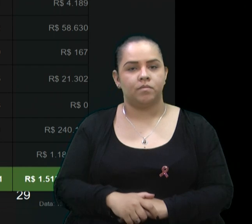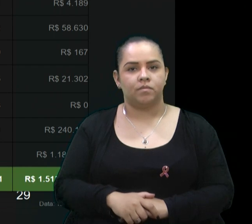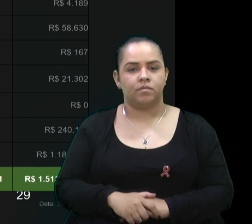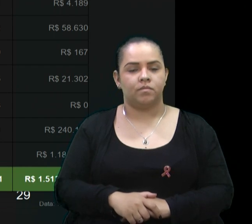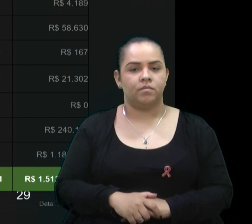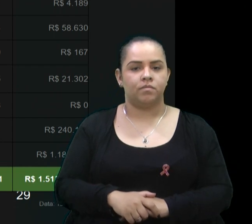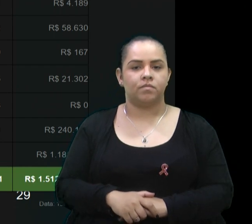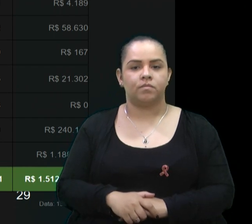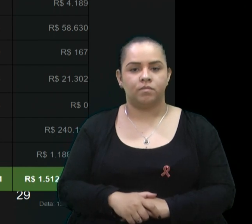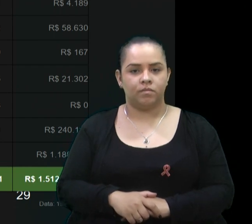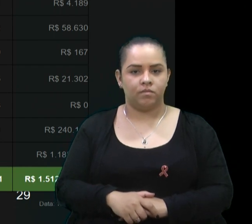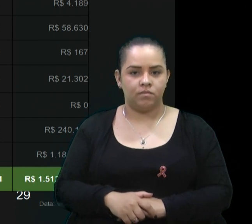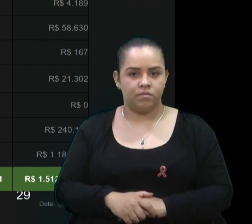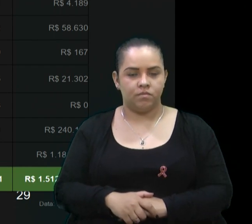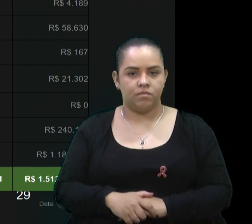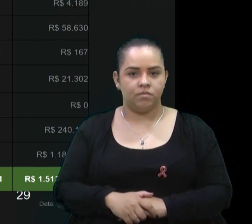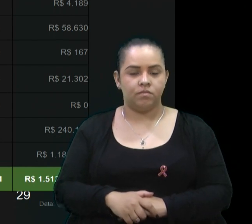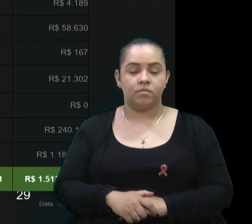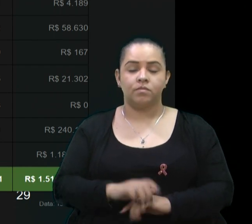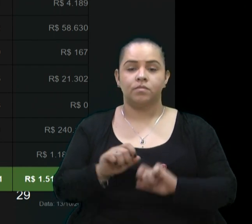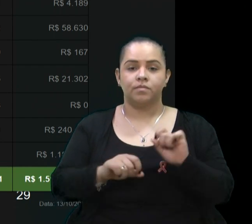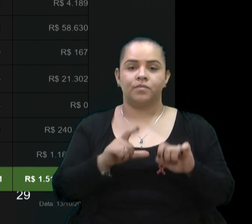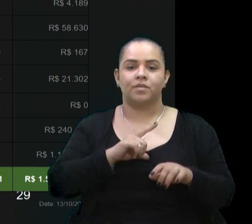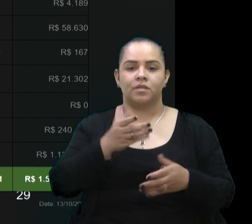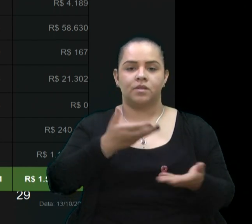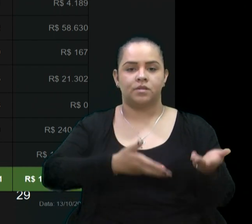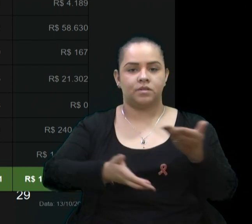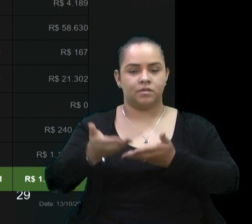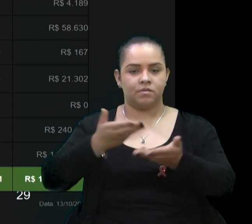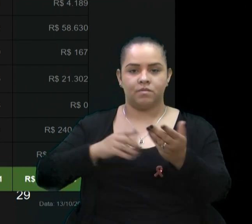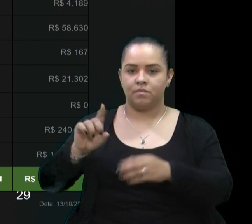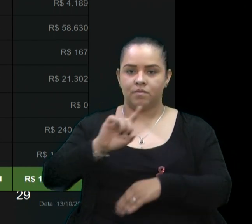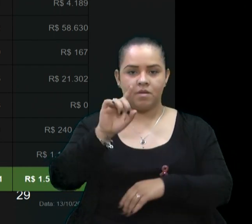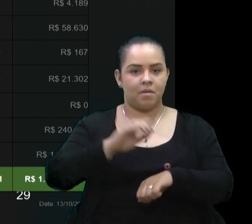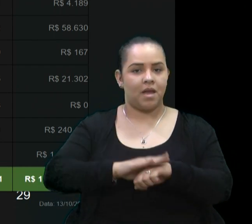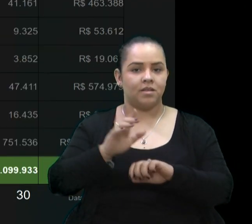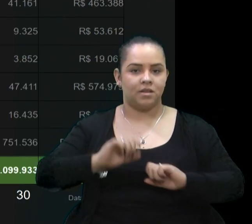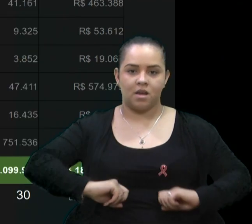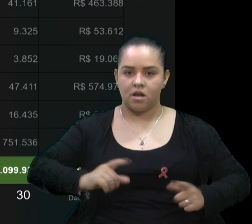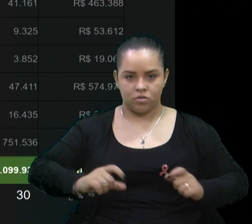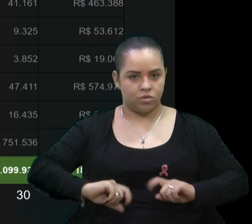Então, o aumento do atendimento não reflete em aumento de gasto.